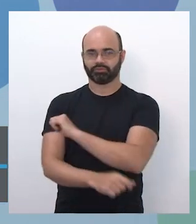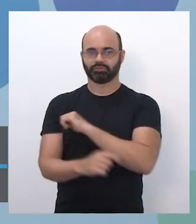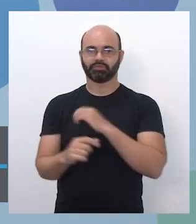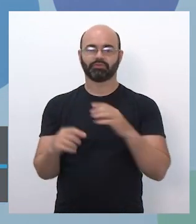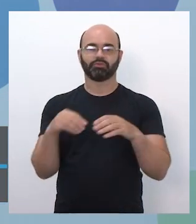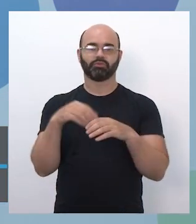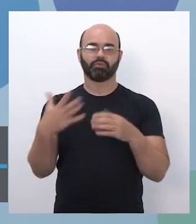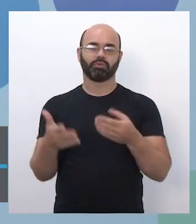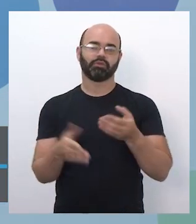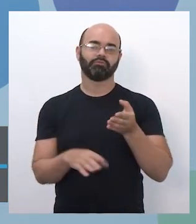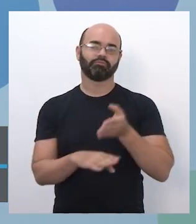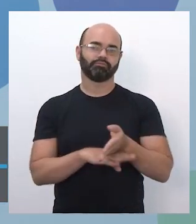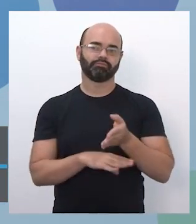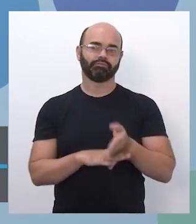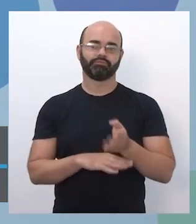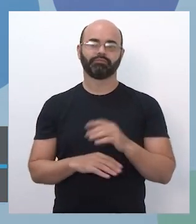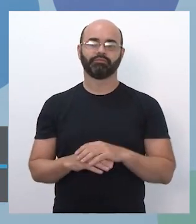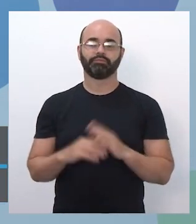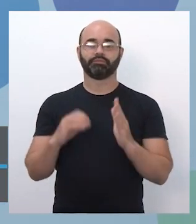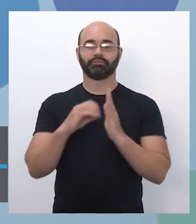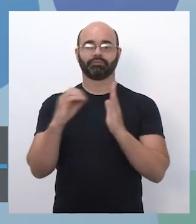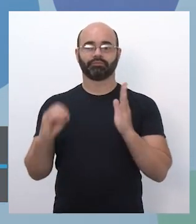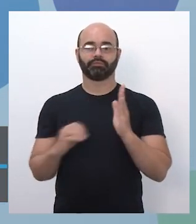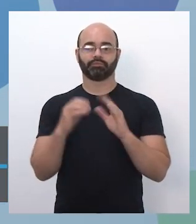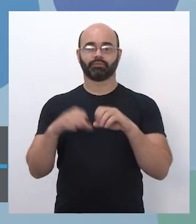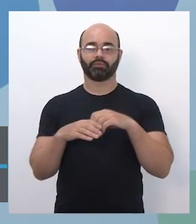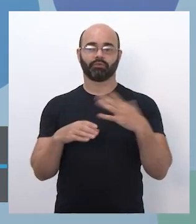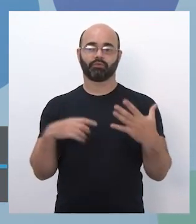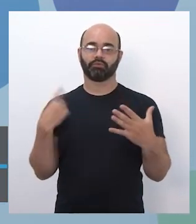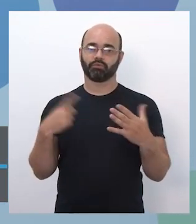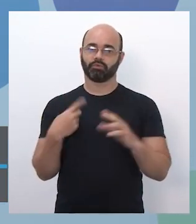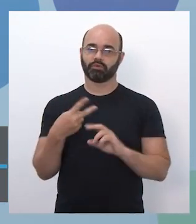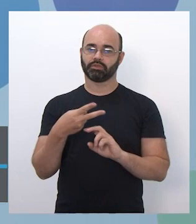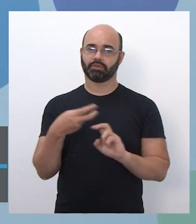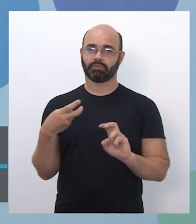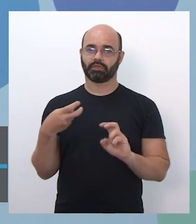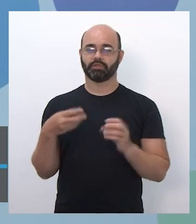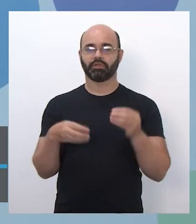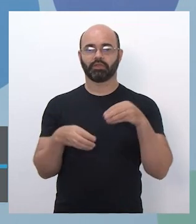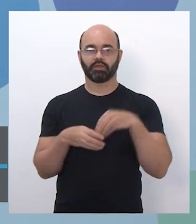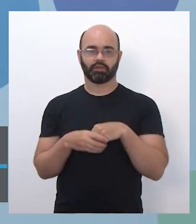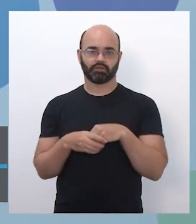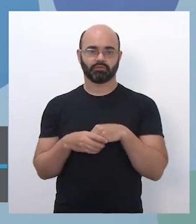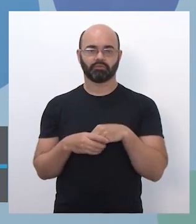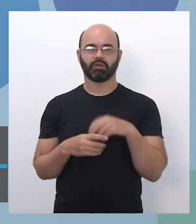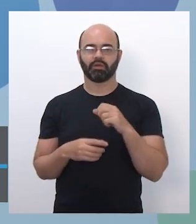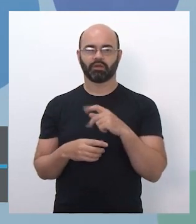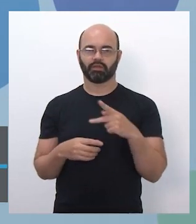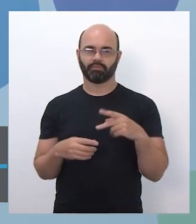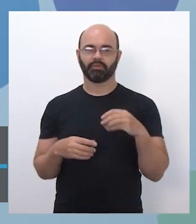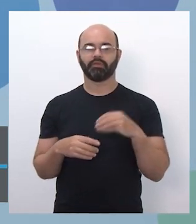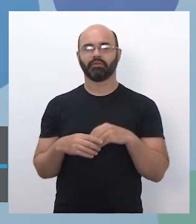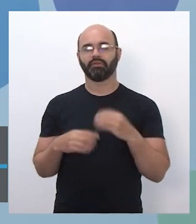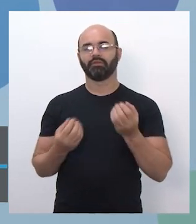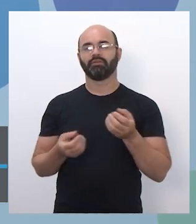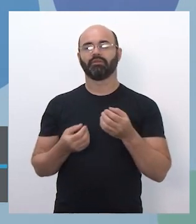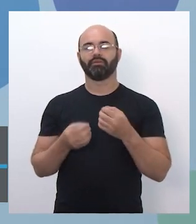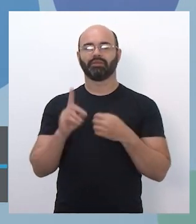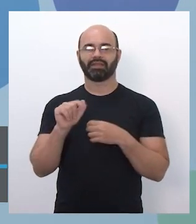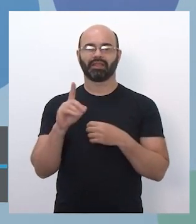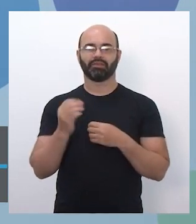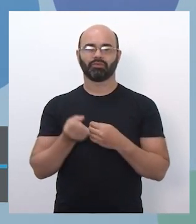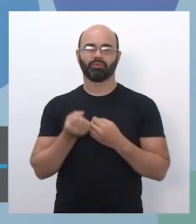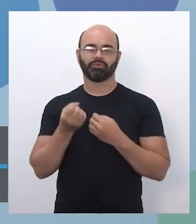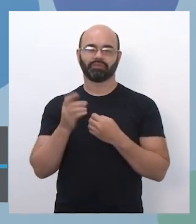Os conteúdos do Centro de Mídias, eles estão dentro do nosso aplicativo, eles têm patrocínio de dados, então o estudante, ele